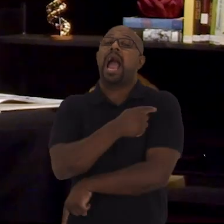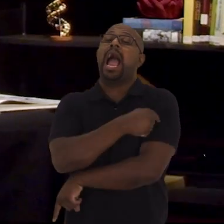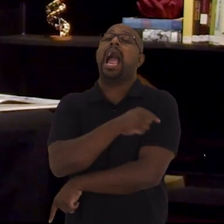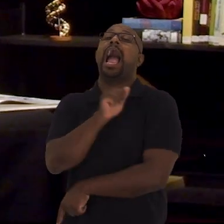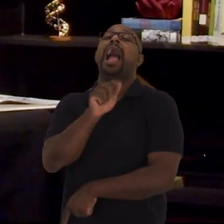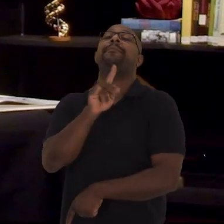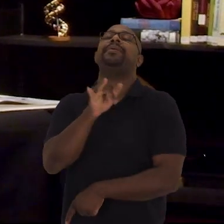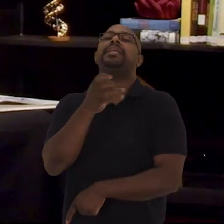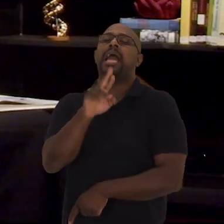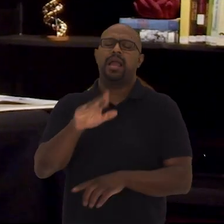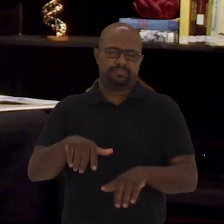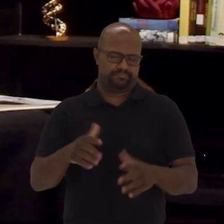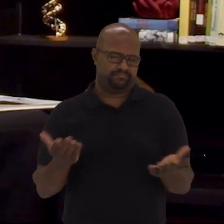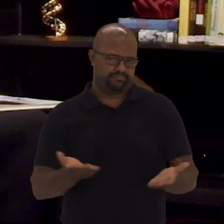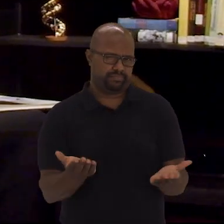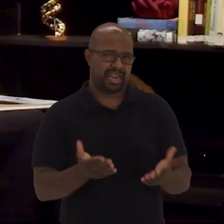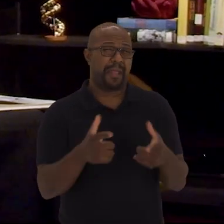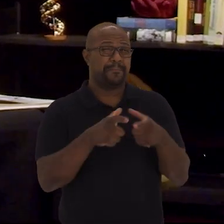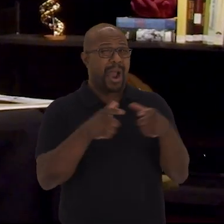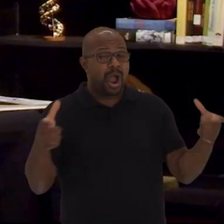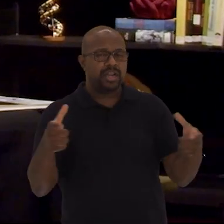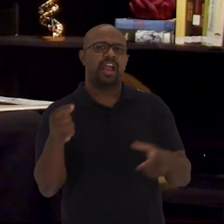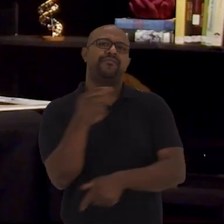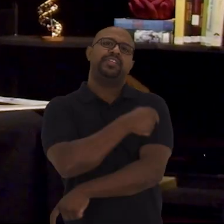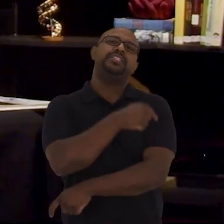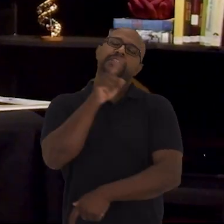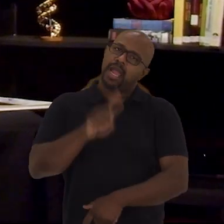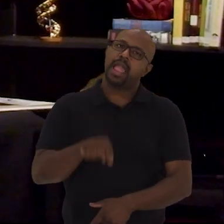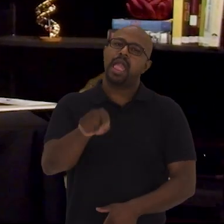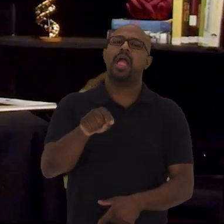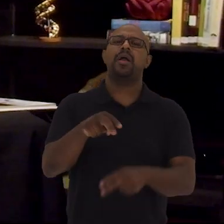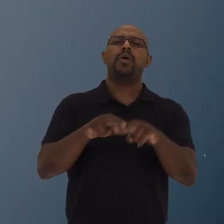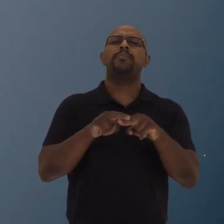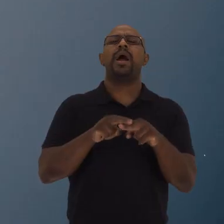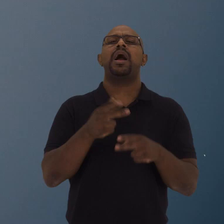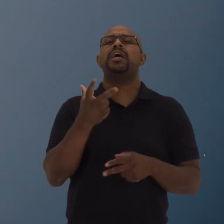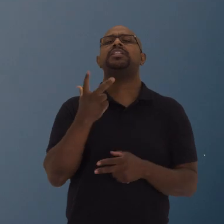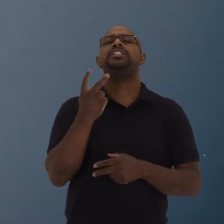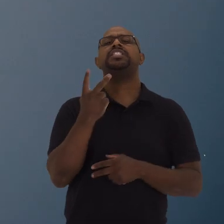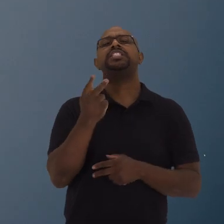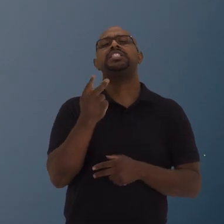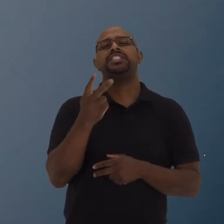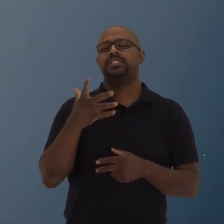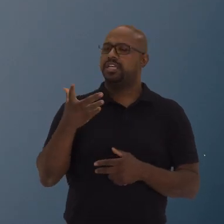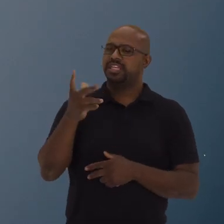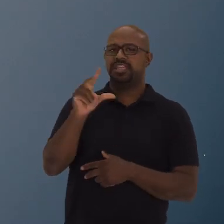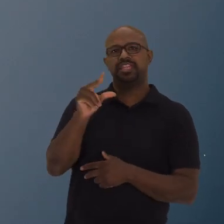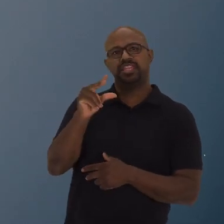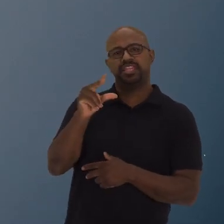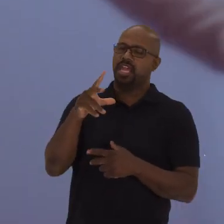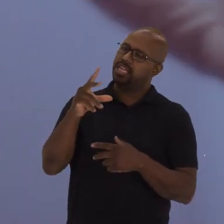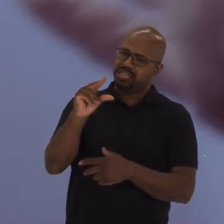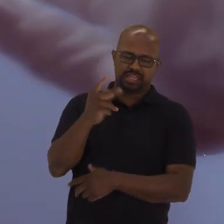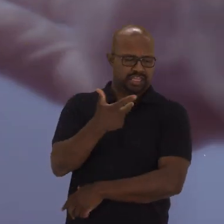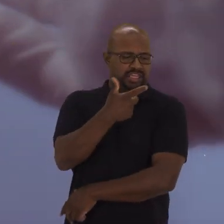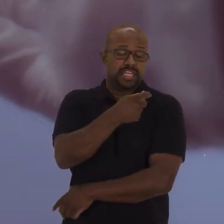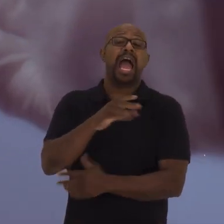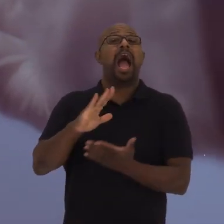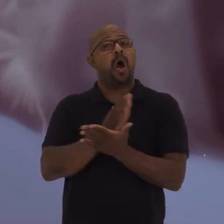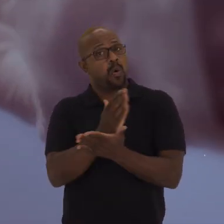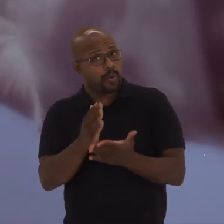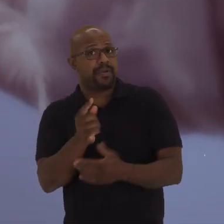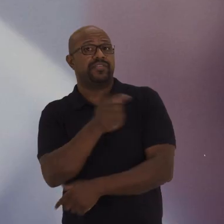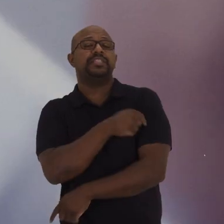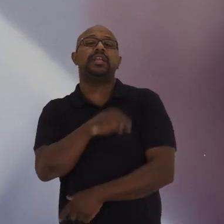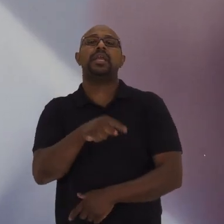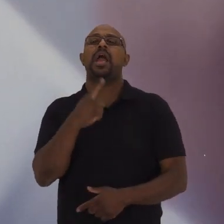Atualmente, a maior parte das vacinas É aplicada por meio de uma seringa Imagem de mão segurando uma seringa com agulha Criança tomando a